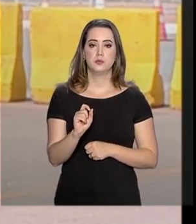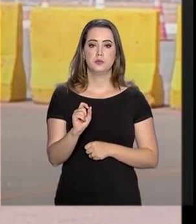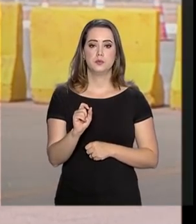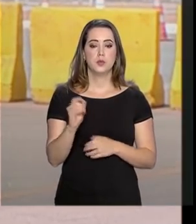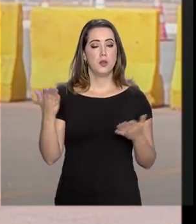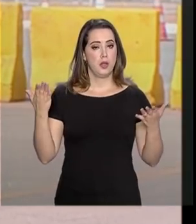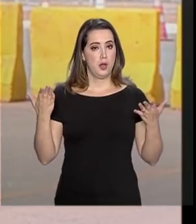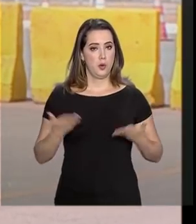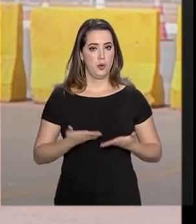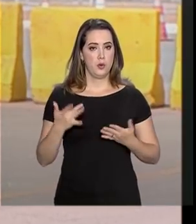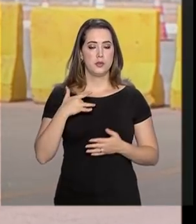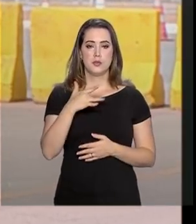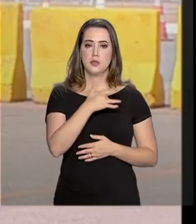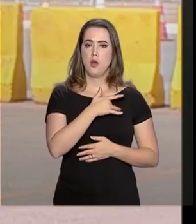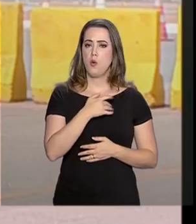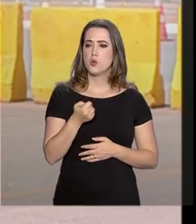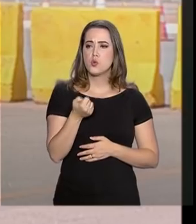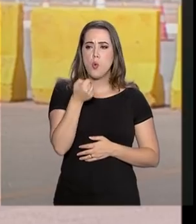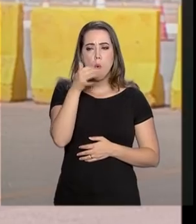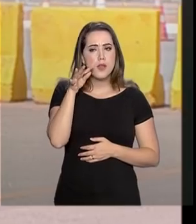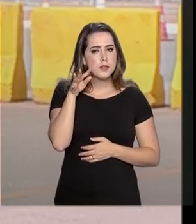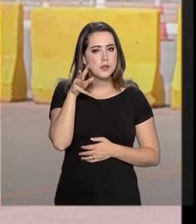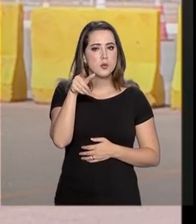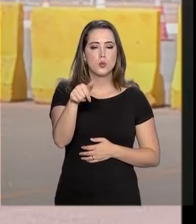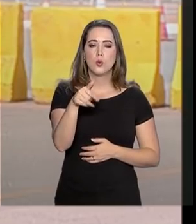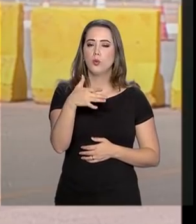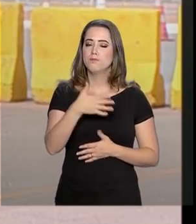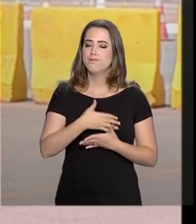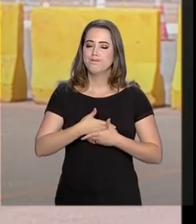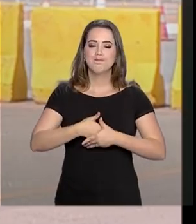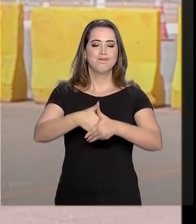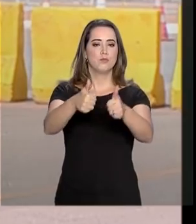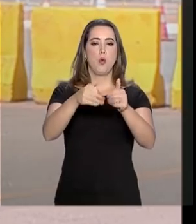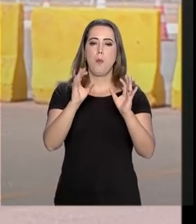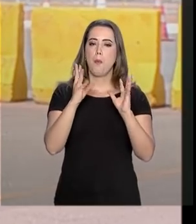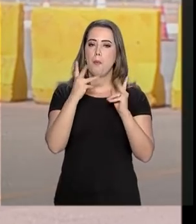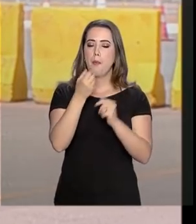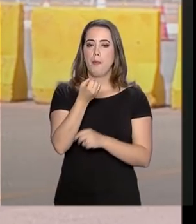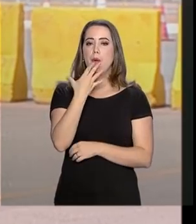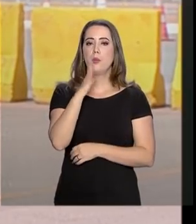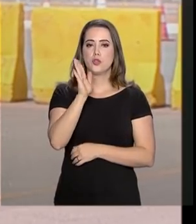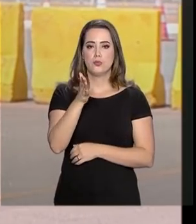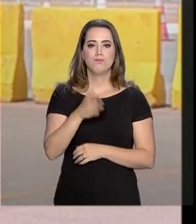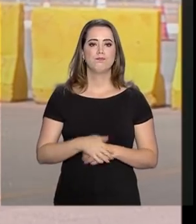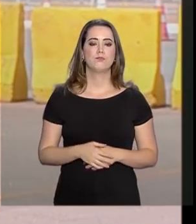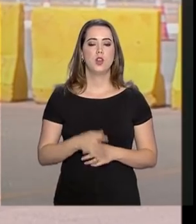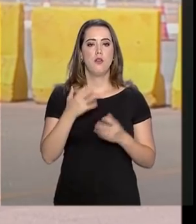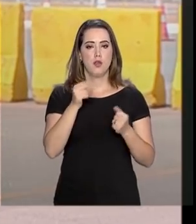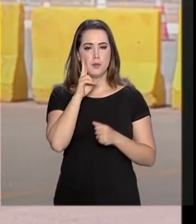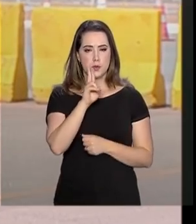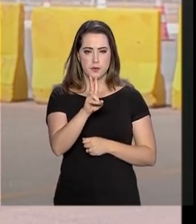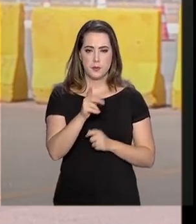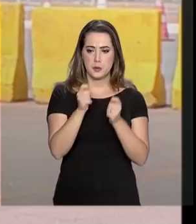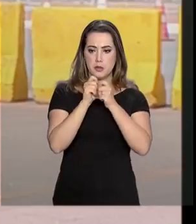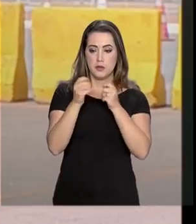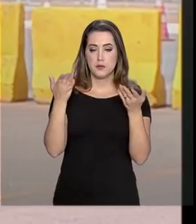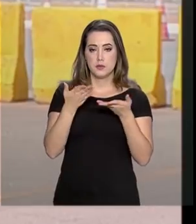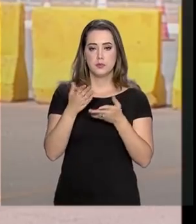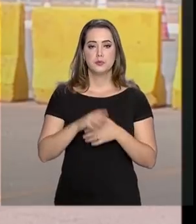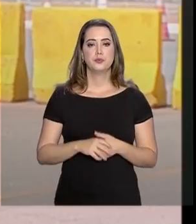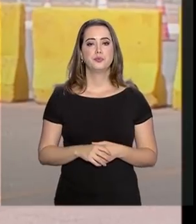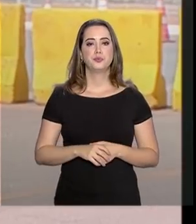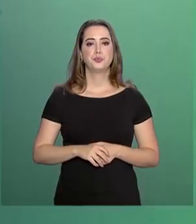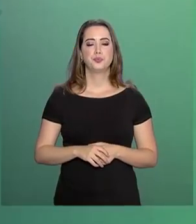que agora a saúde dele está praticamente totalmente restabelecida. Vamos ouvir um trechinho dessa entrevista concedida por ele hoje cedo.